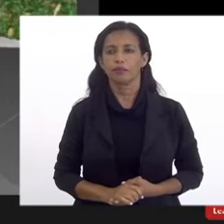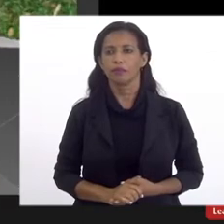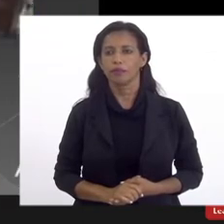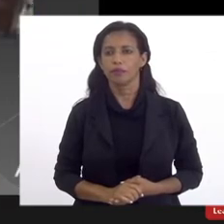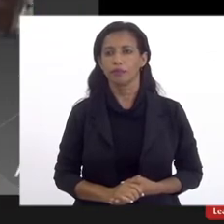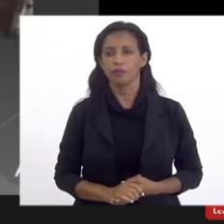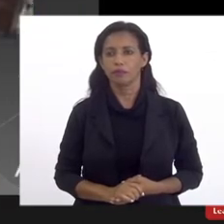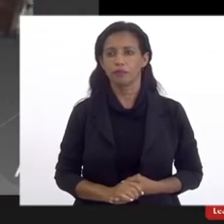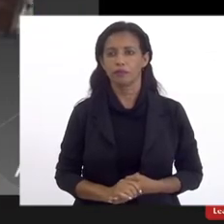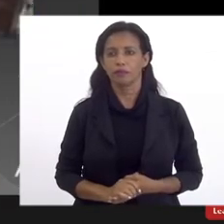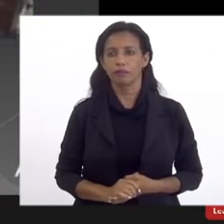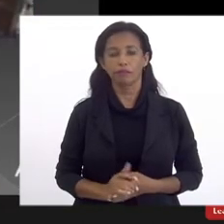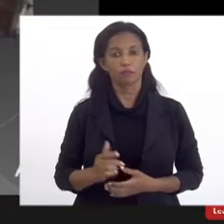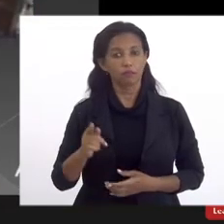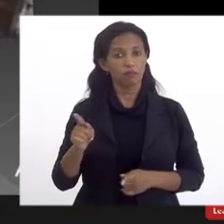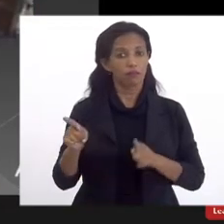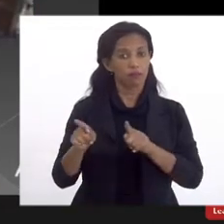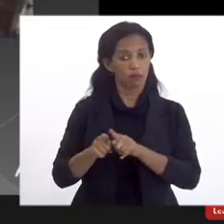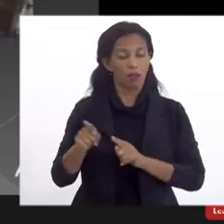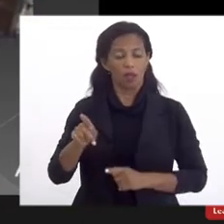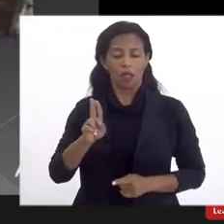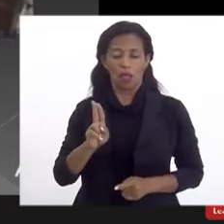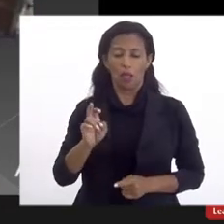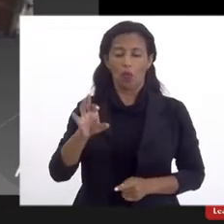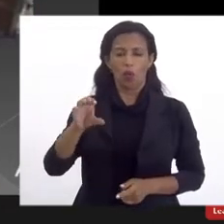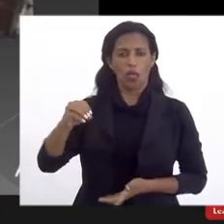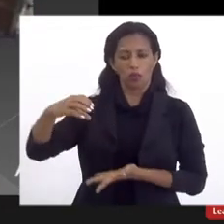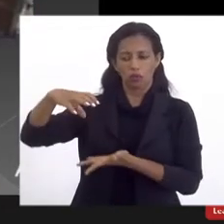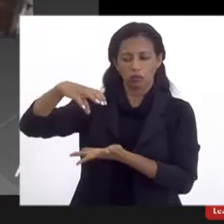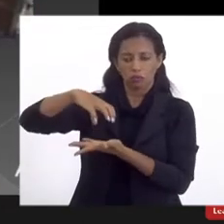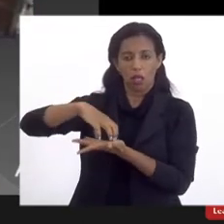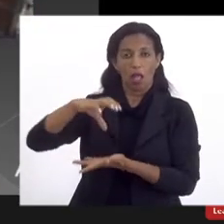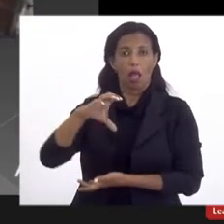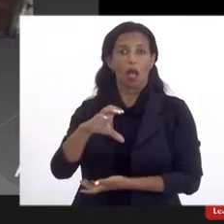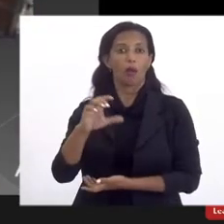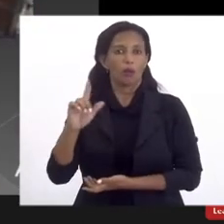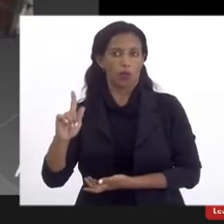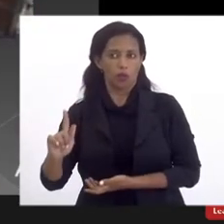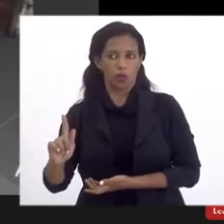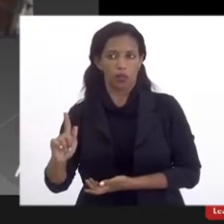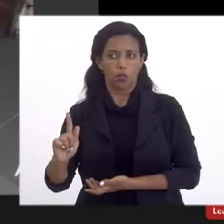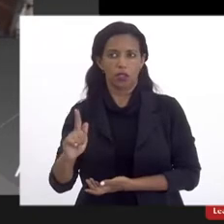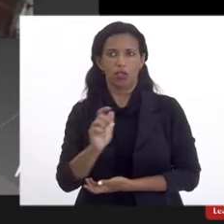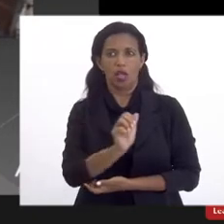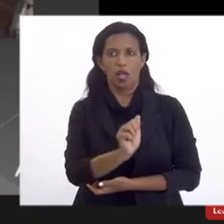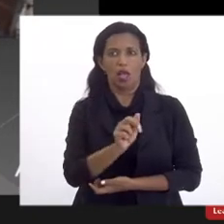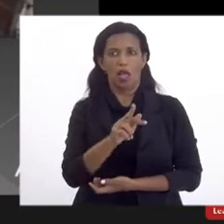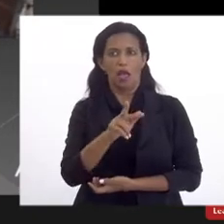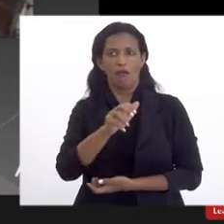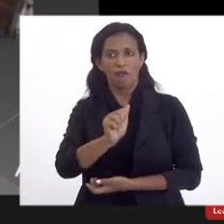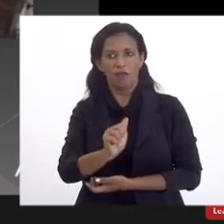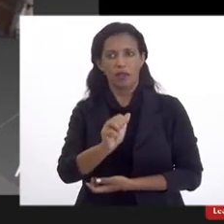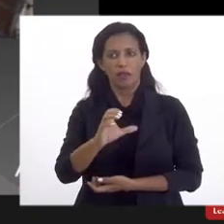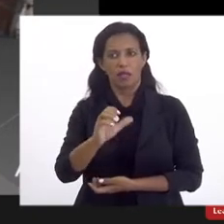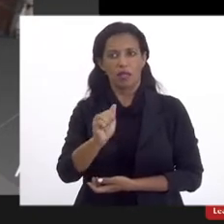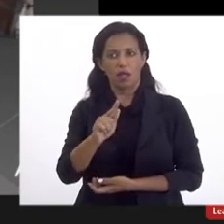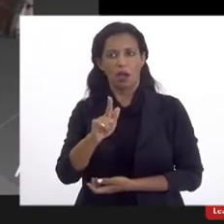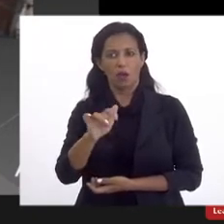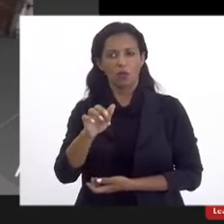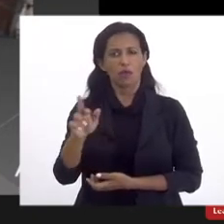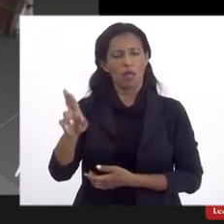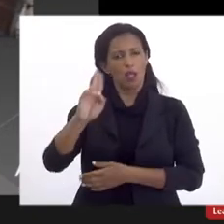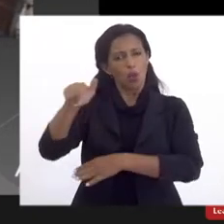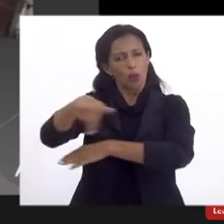É aqui ainda. Então, a UESO, ela está localizada em Campo Grande, na Avenida Manuel Caldeira de Avarenga, que eu chamo de